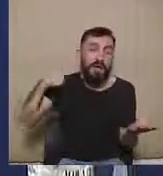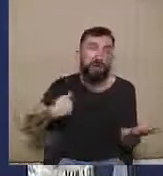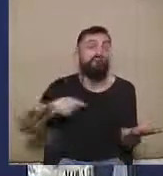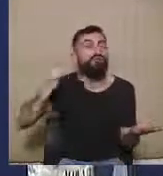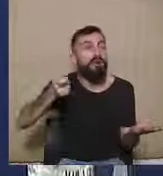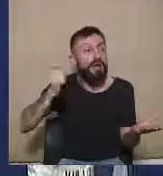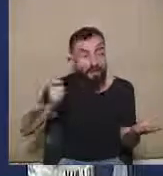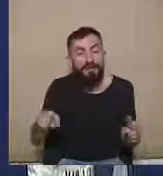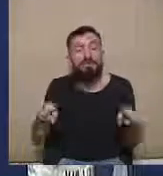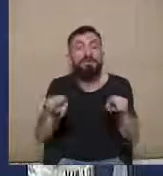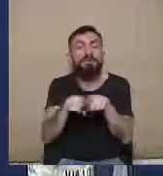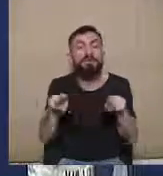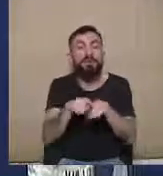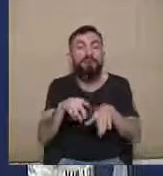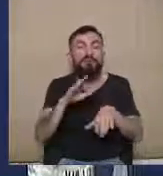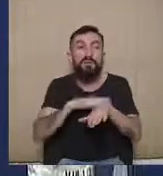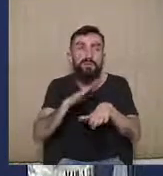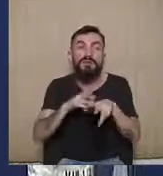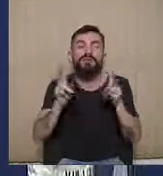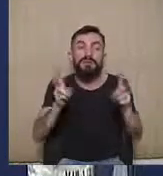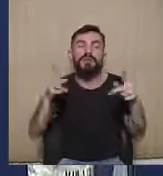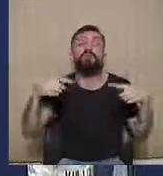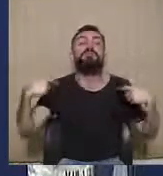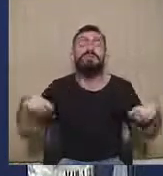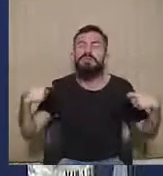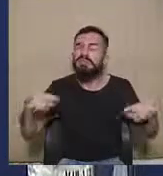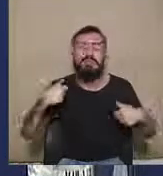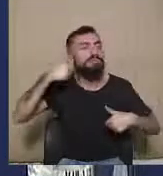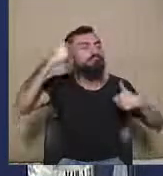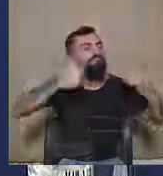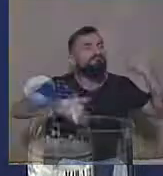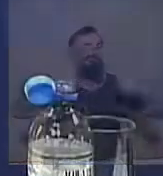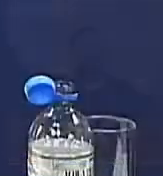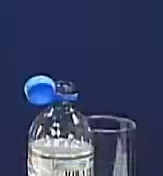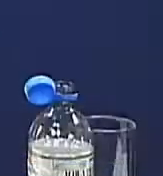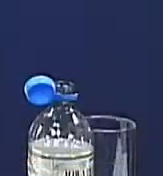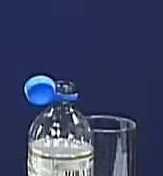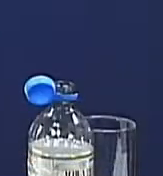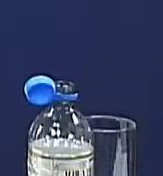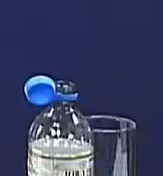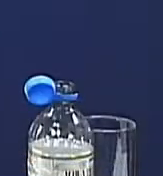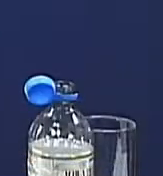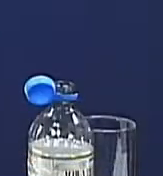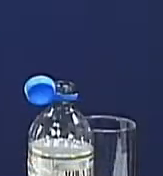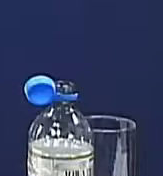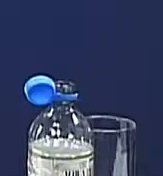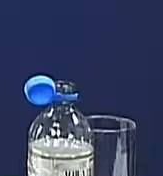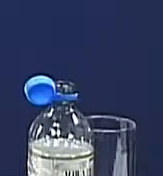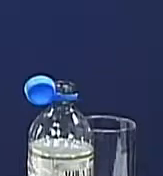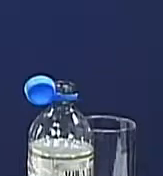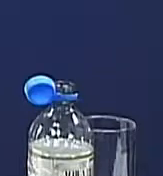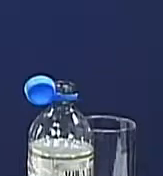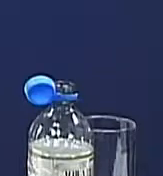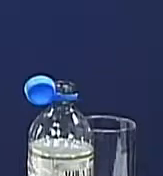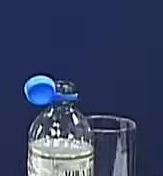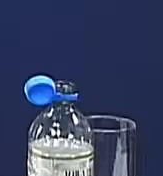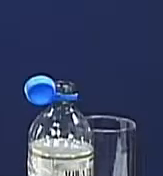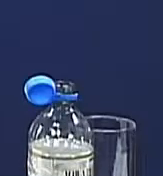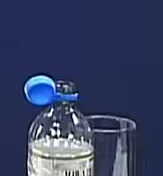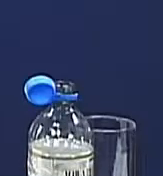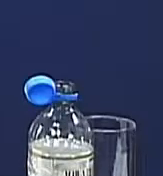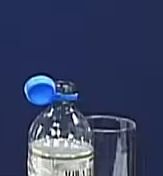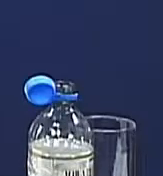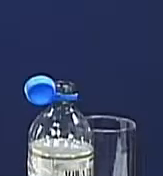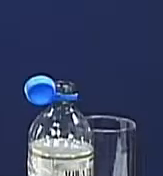devendo sempre, nesse momento, fazer a exposição mais clara possível dos fatos, até mesmo em respeito aqui